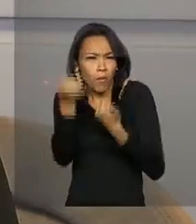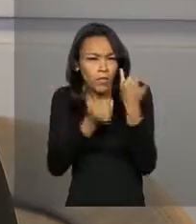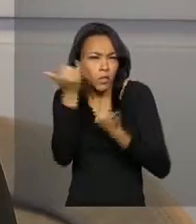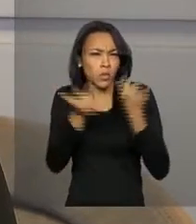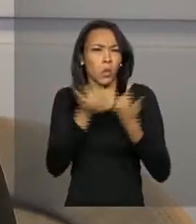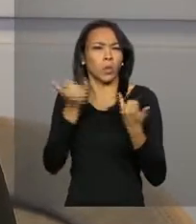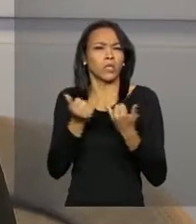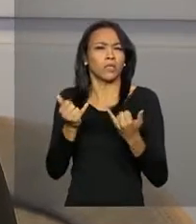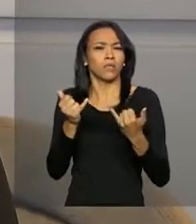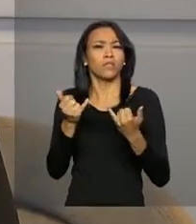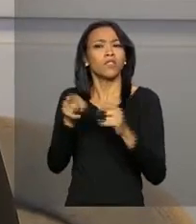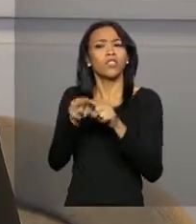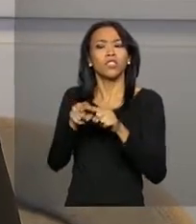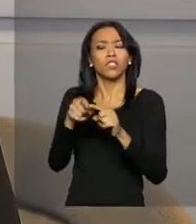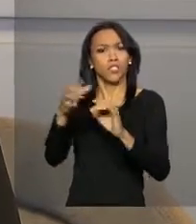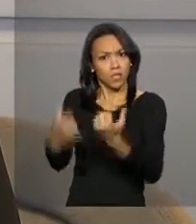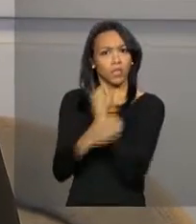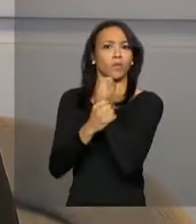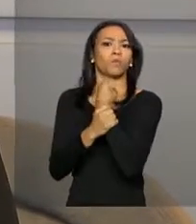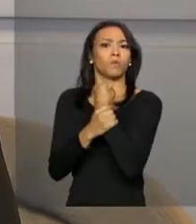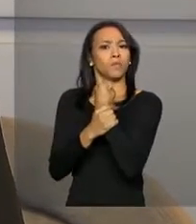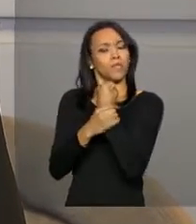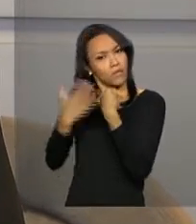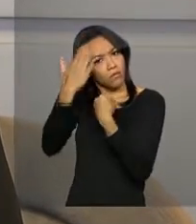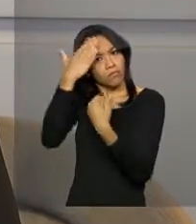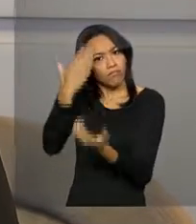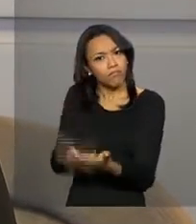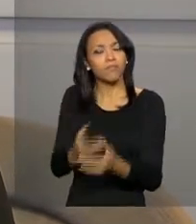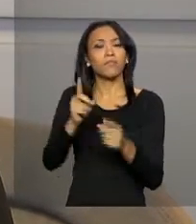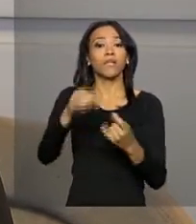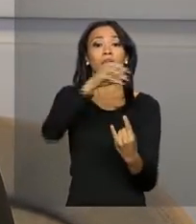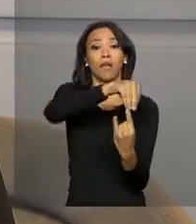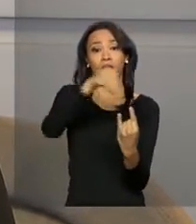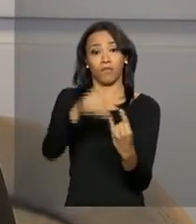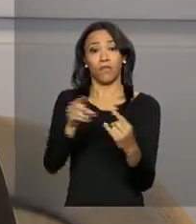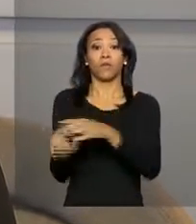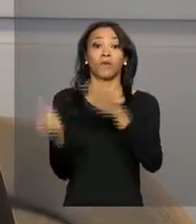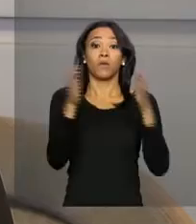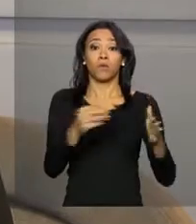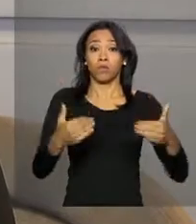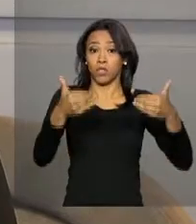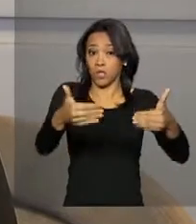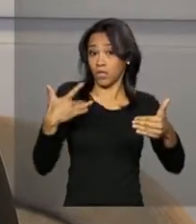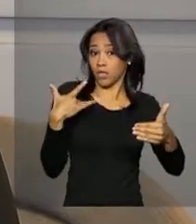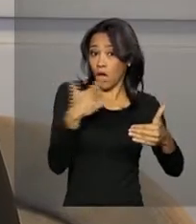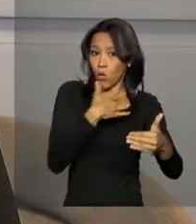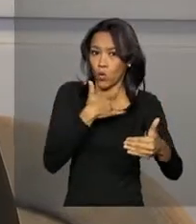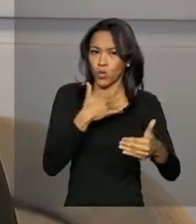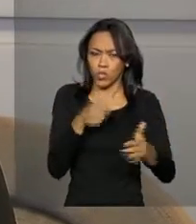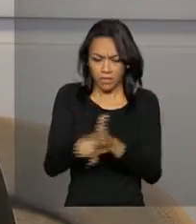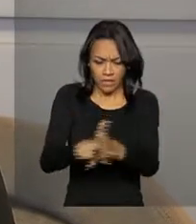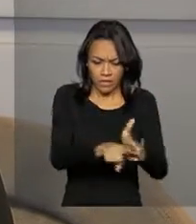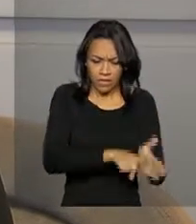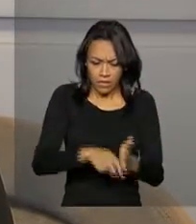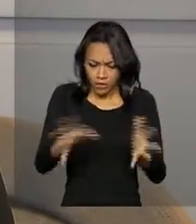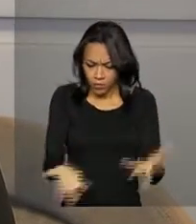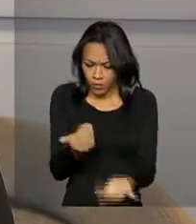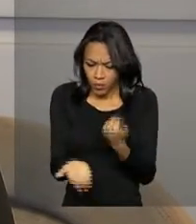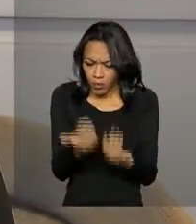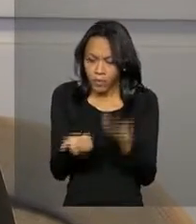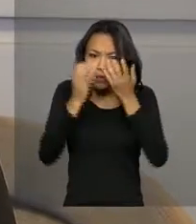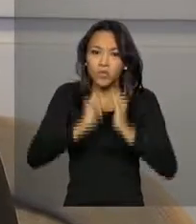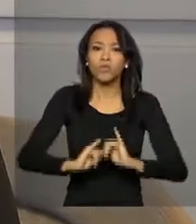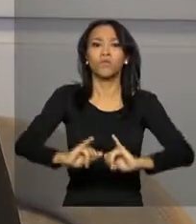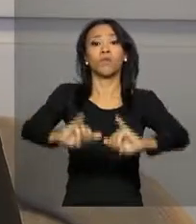confiáveis, que a gente sabe que tem a Fiocruz, o próprio Ministério da Saúde tem levantado os dados mais reais e